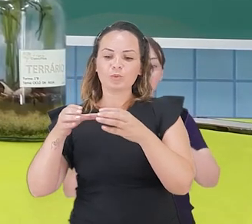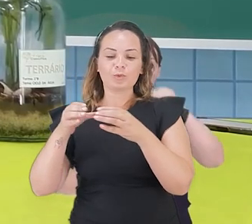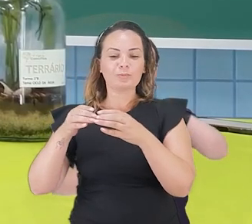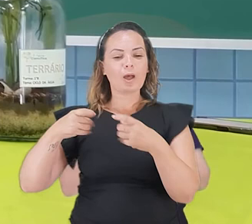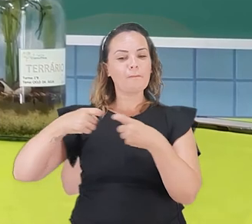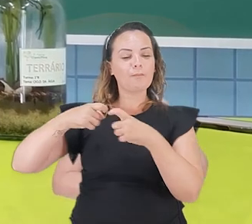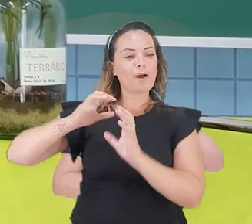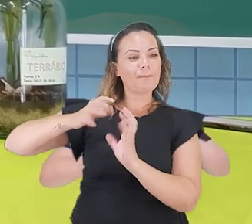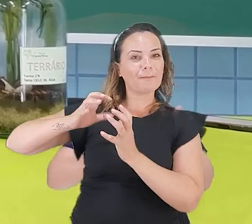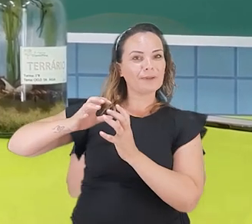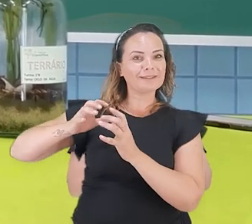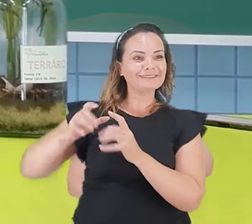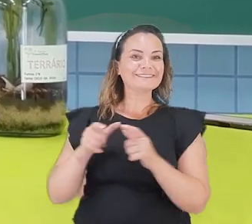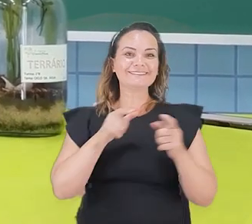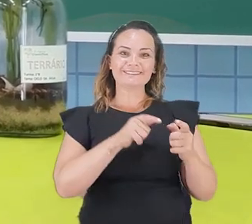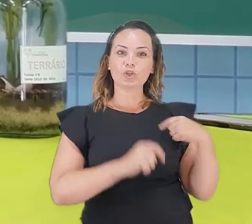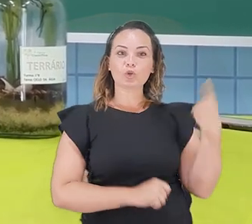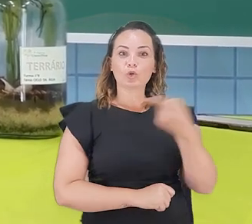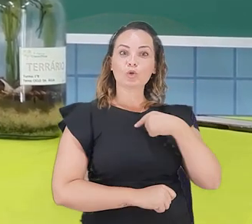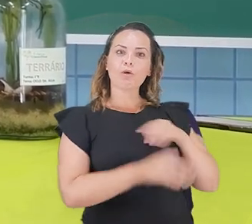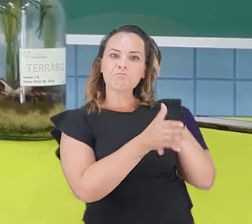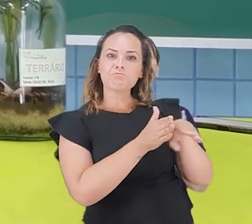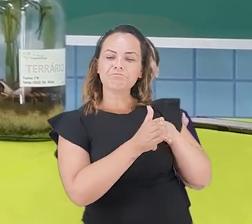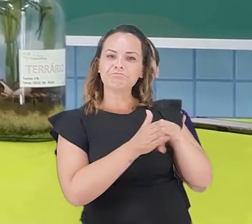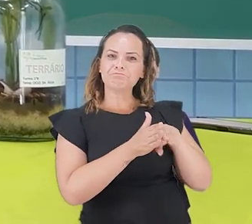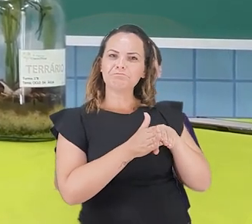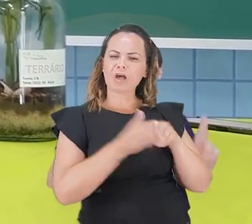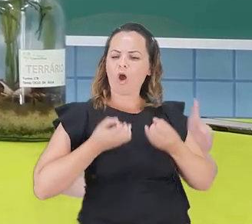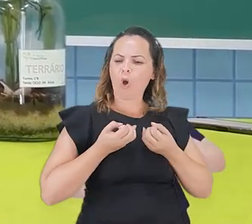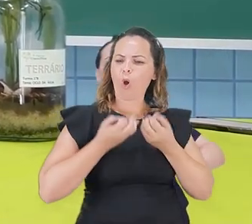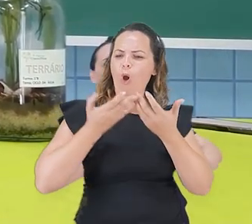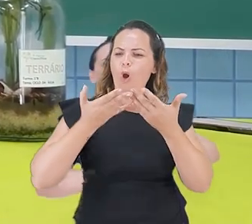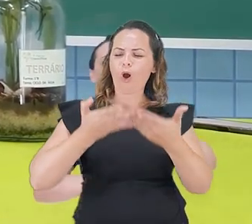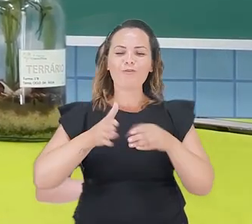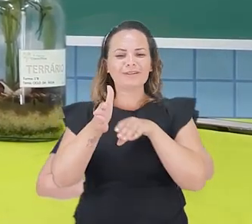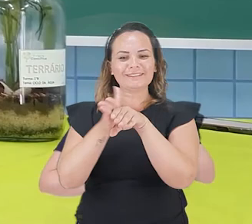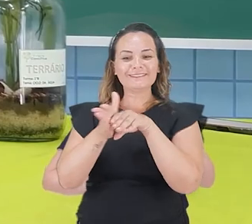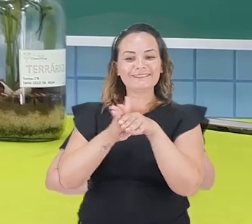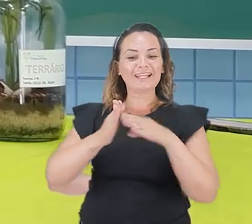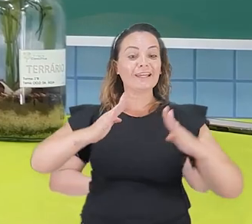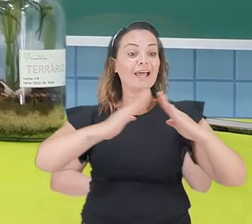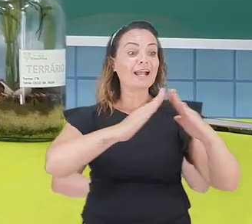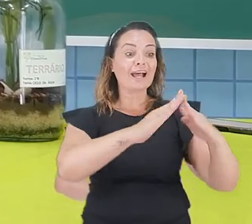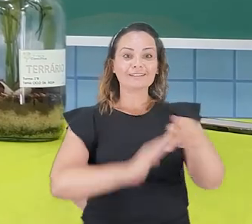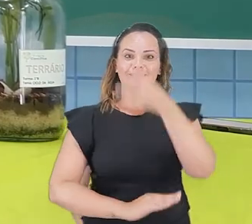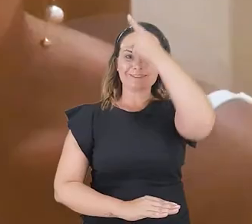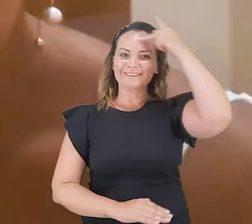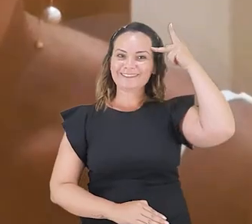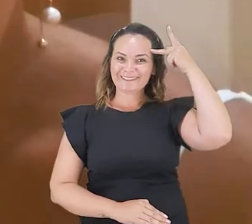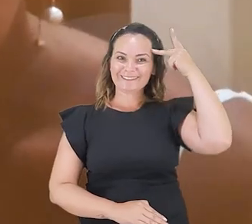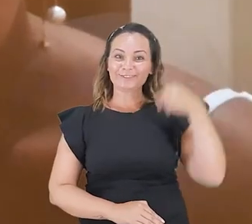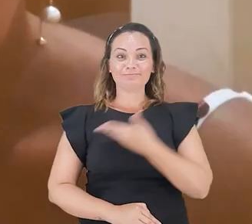movimento Nós Somos a Ciência, para garantir que a ciência fosse levada aos lares, aos nossos públicos, né? Como